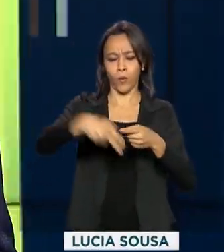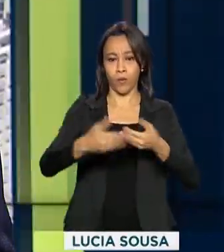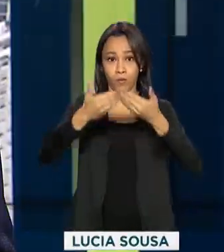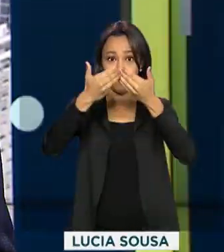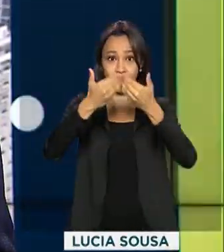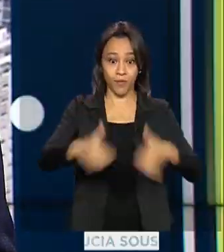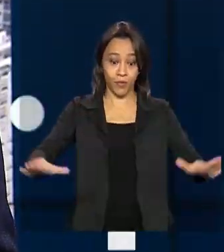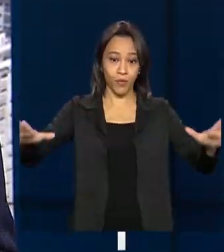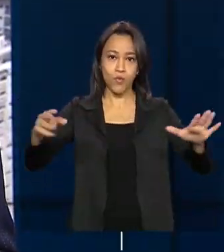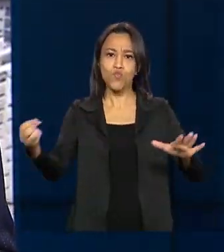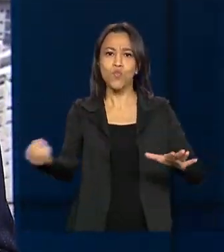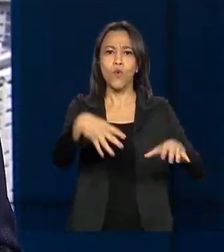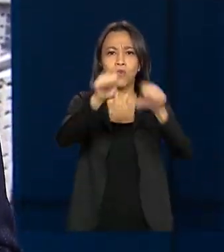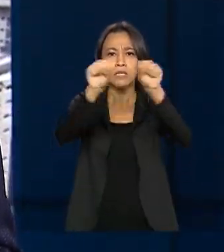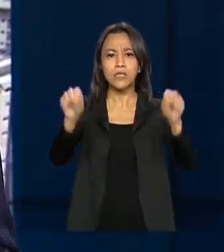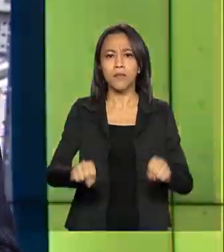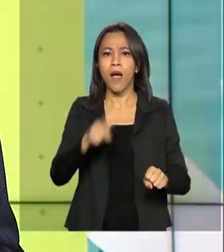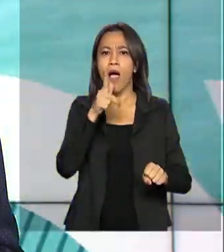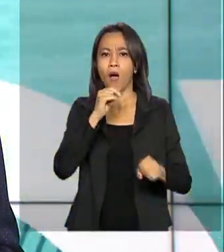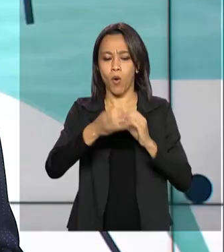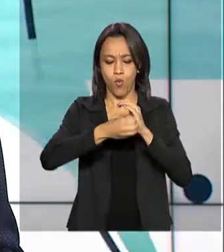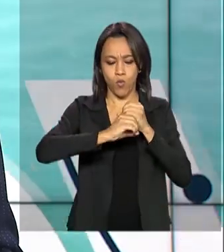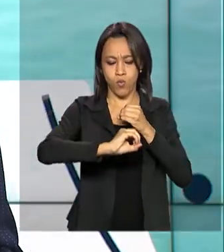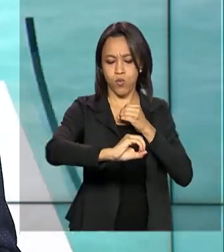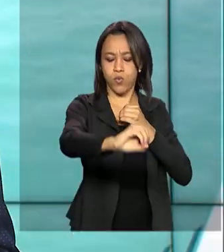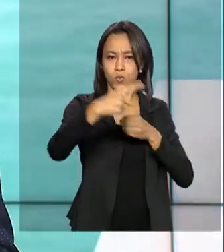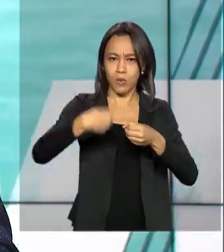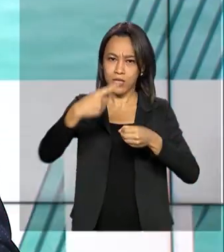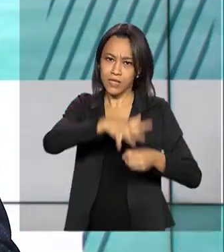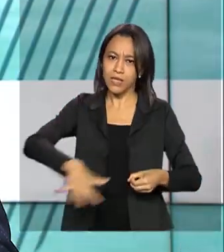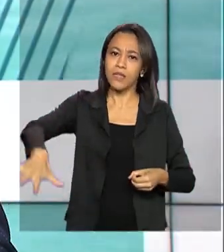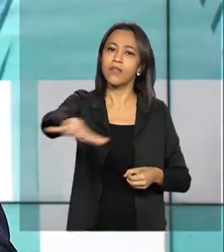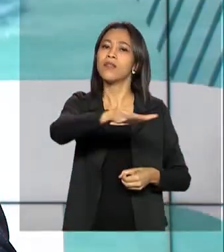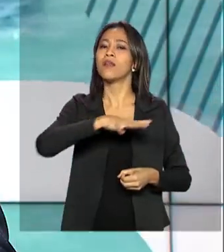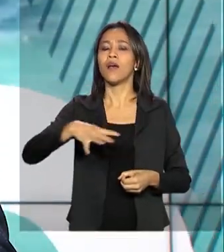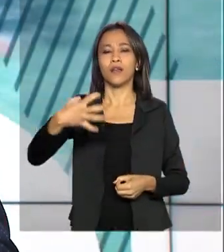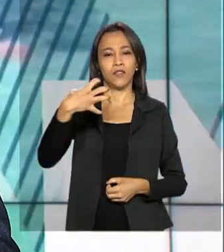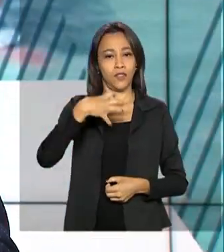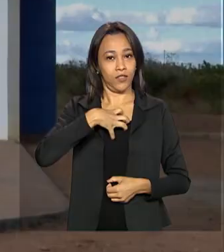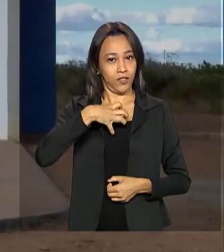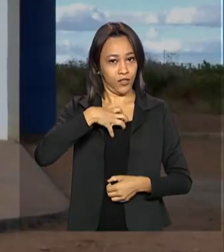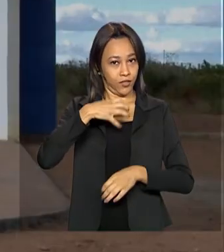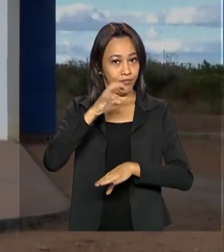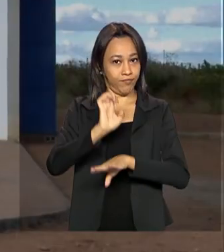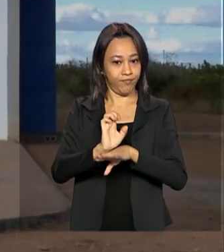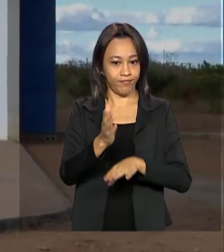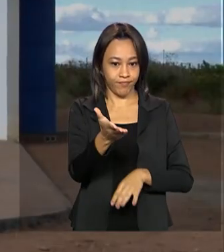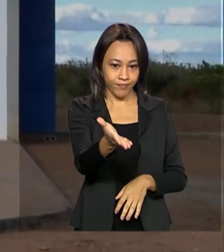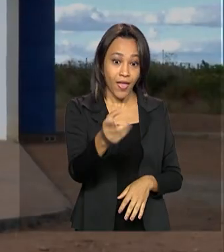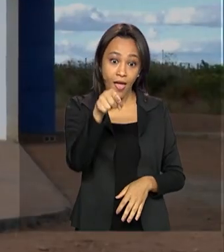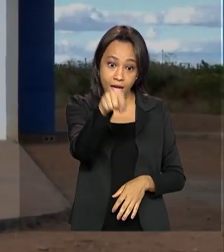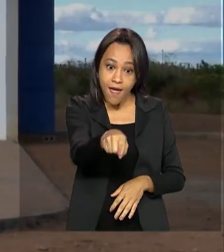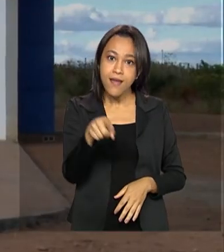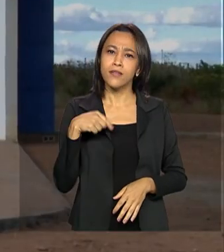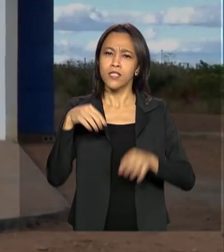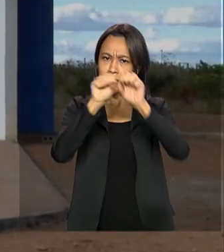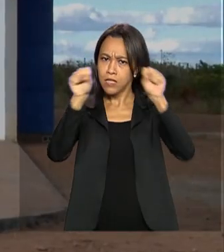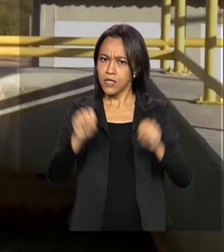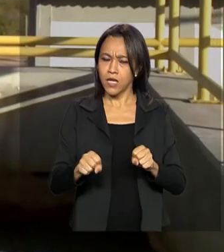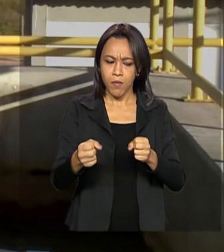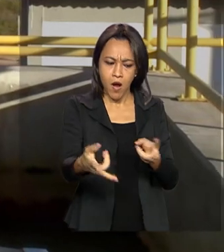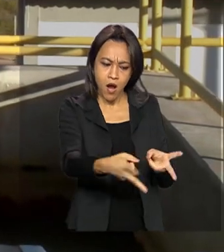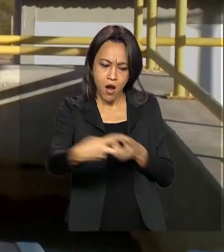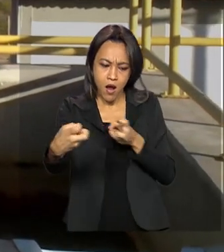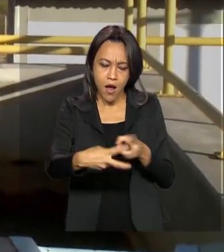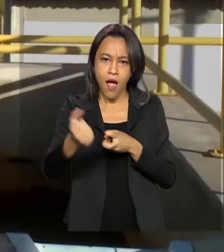sistema de abastecimento de água para moradores de Campo Alegre de Lourdes, na Bahia. O sistema capta água direto do Rio São